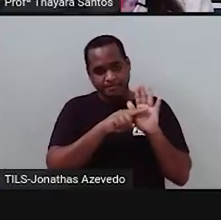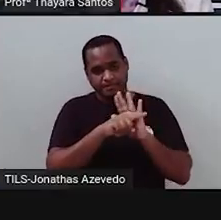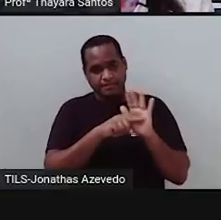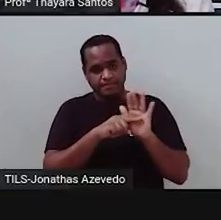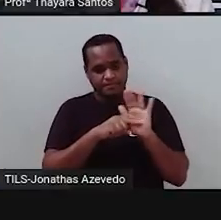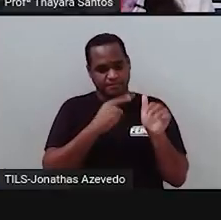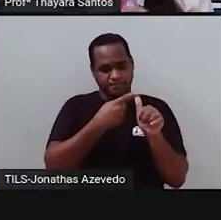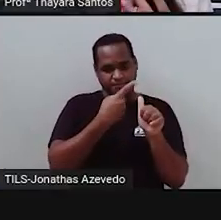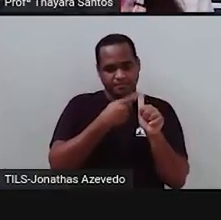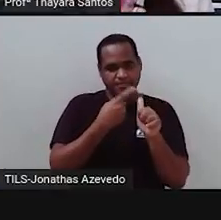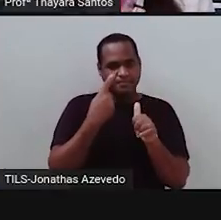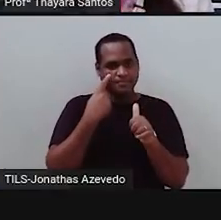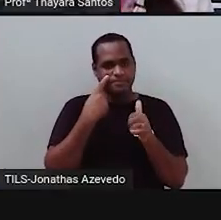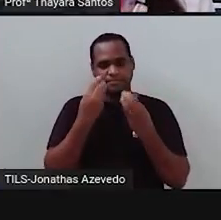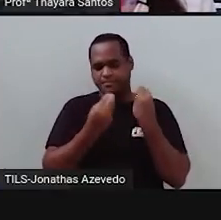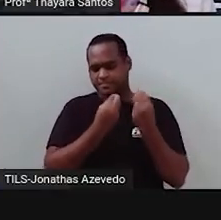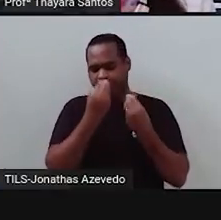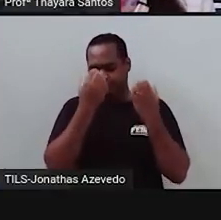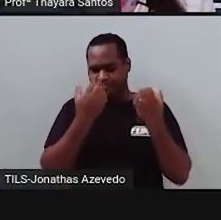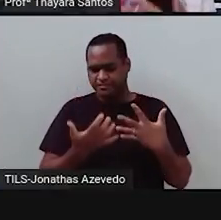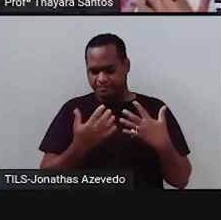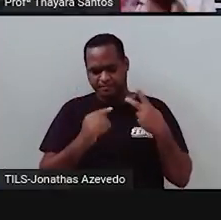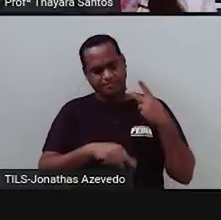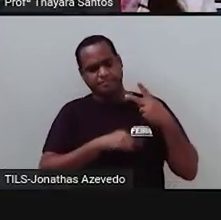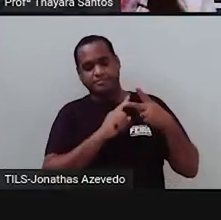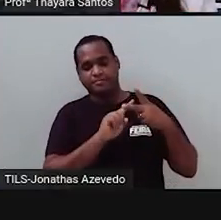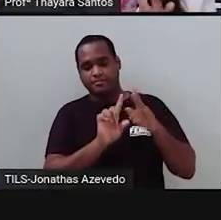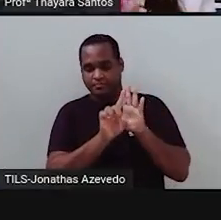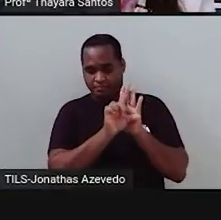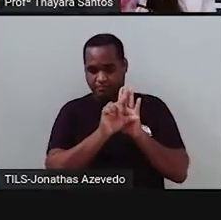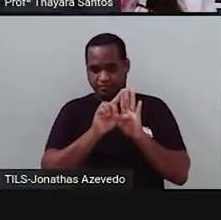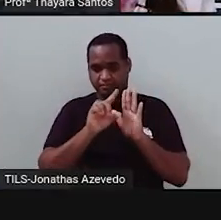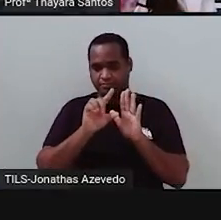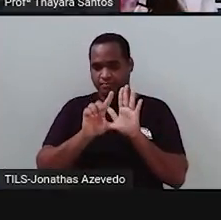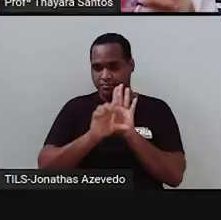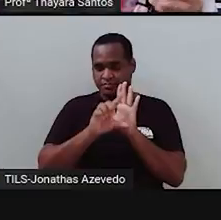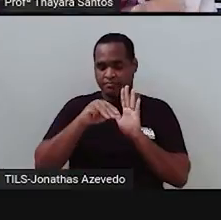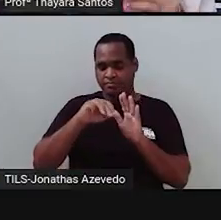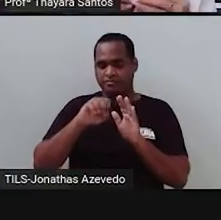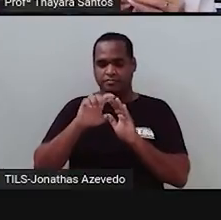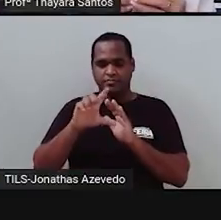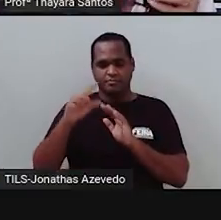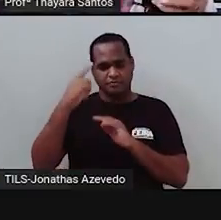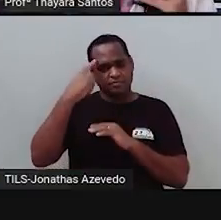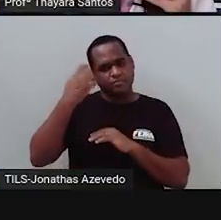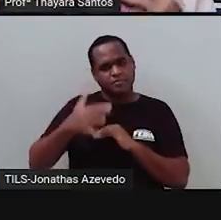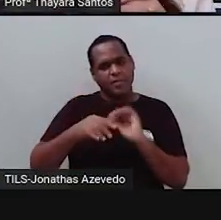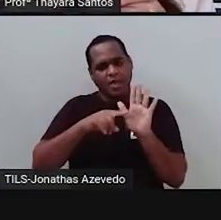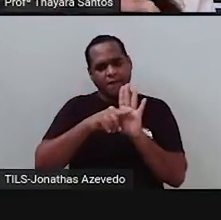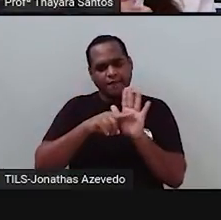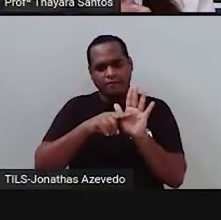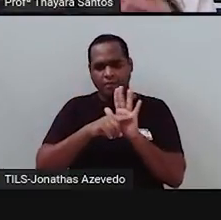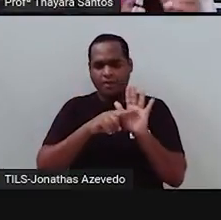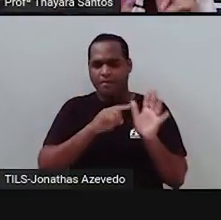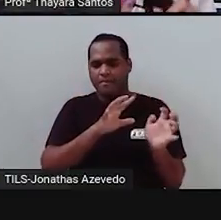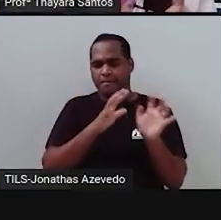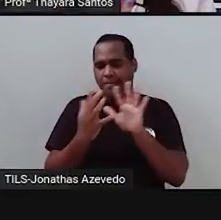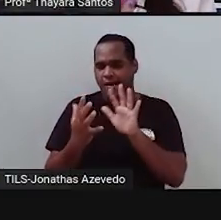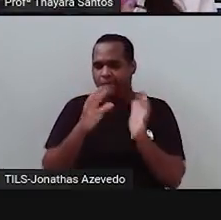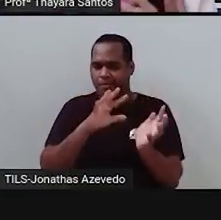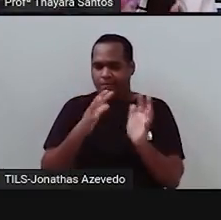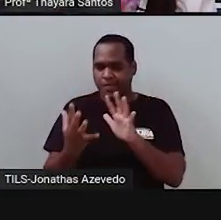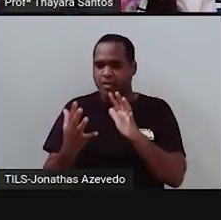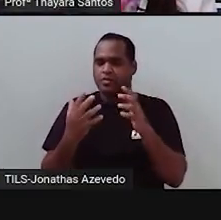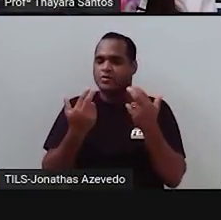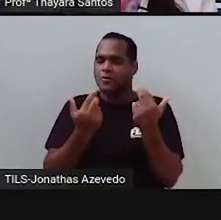de cada vez. Aí a gente vai ver agora que, na segunda lei, ele analisava características simultaneamente. Não era mais